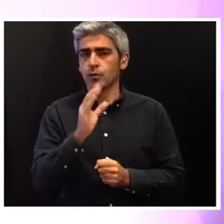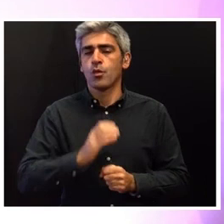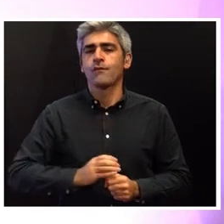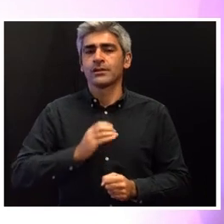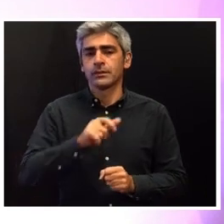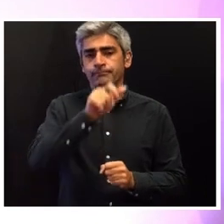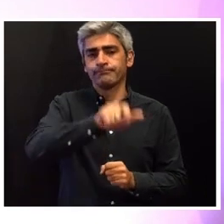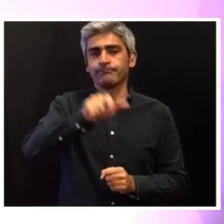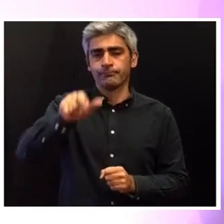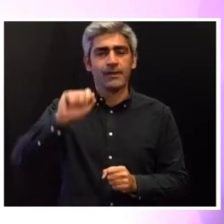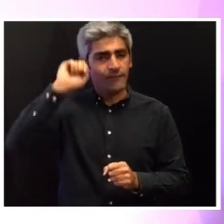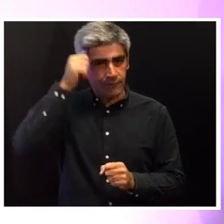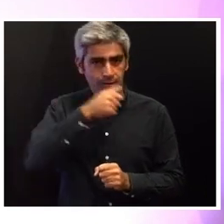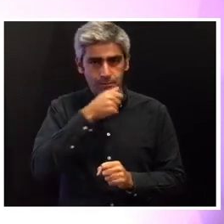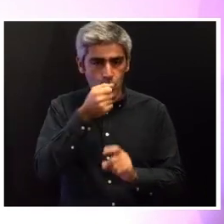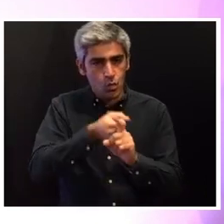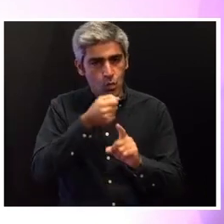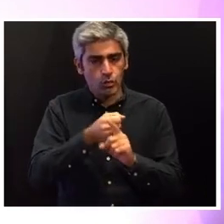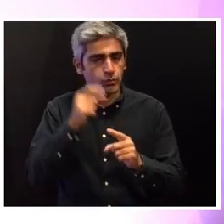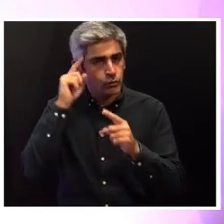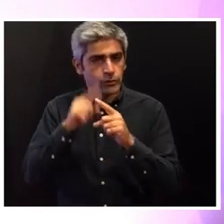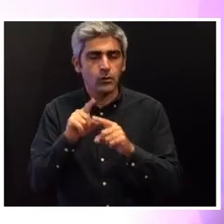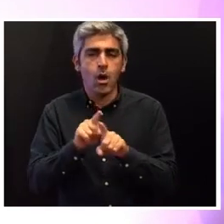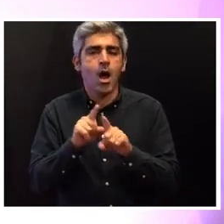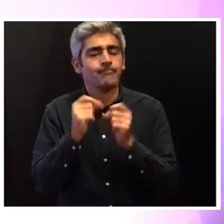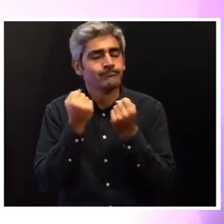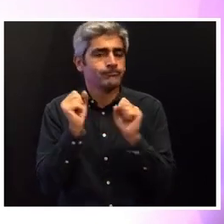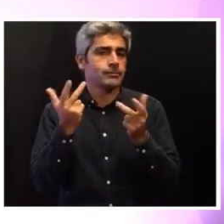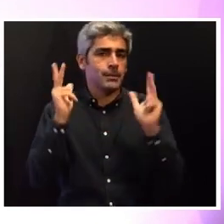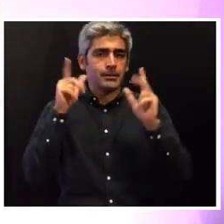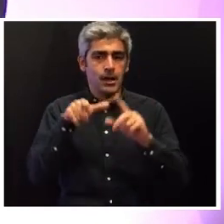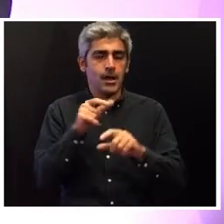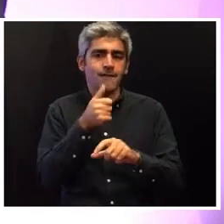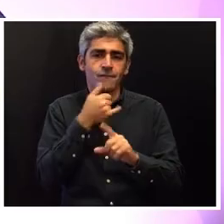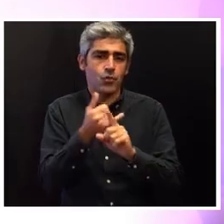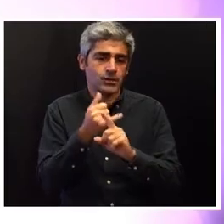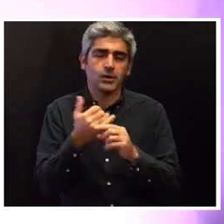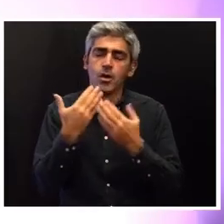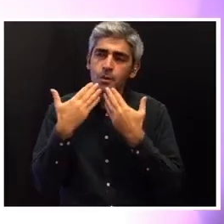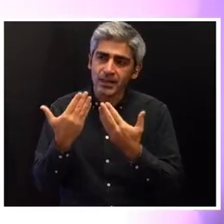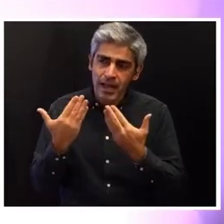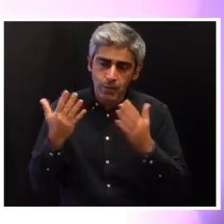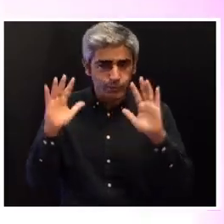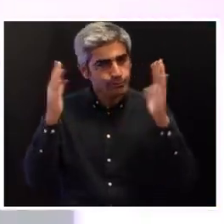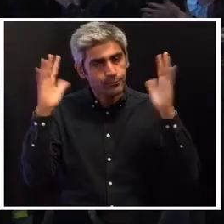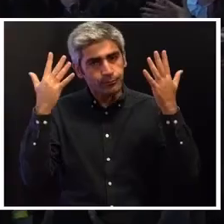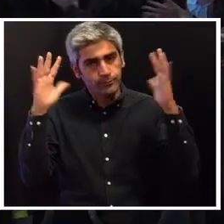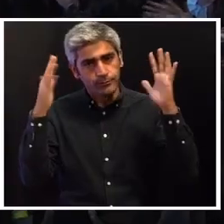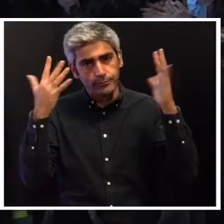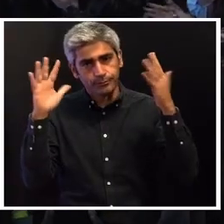das vítimas na luta para se libertarem da violência. muito obrigado. Obrigado.